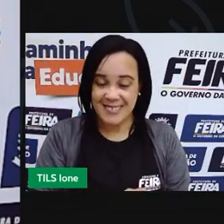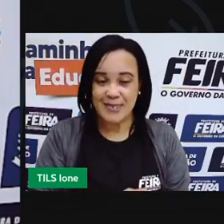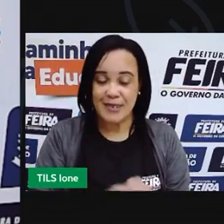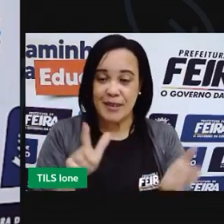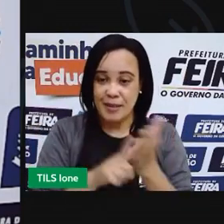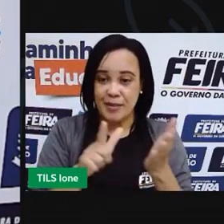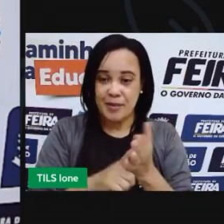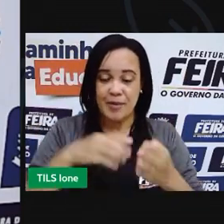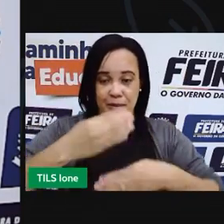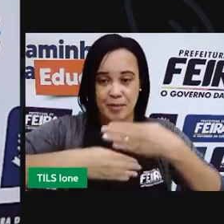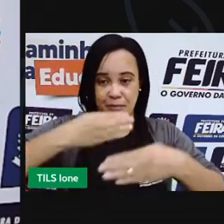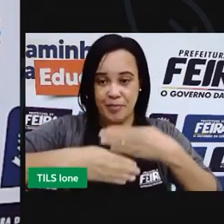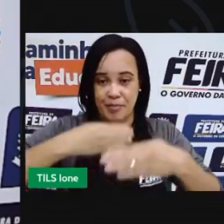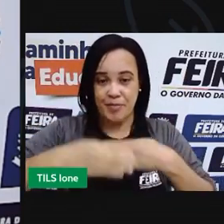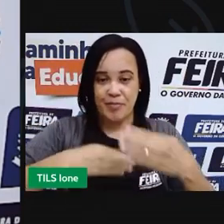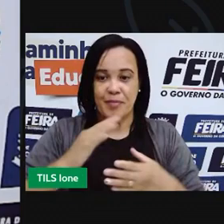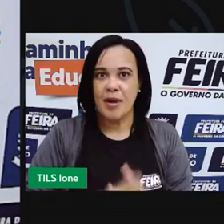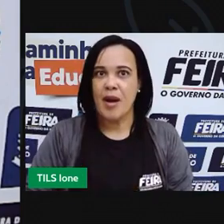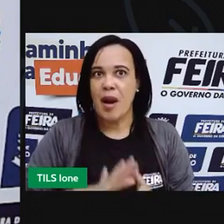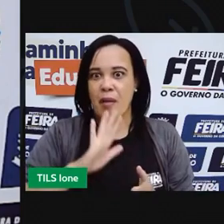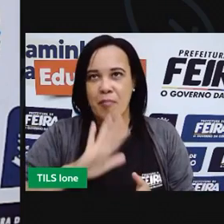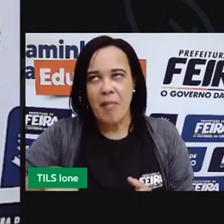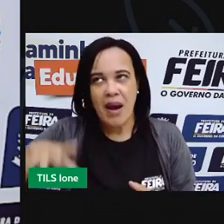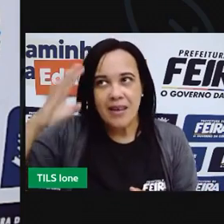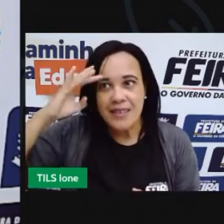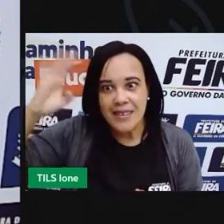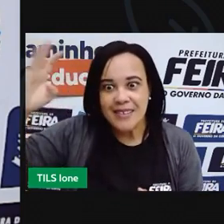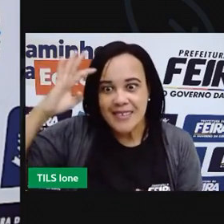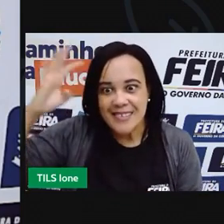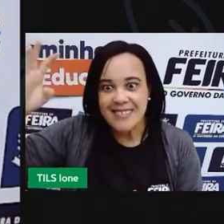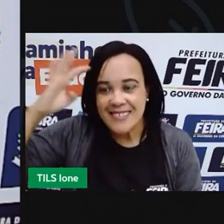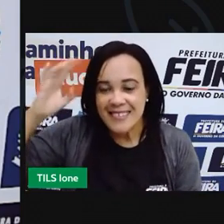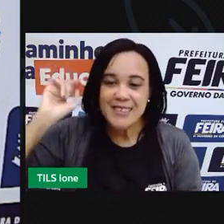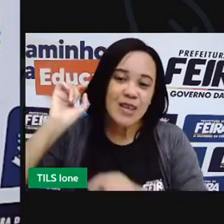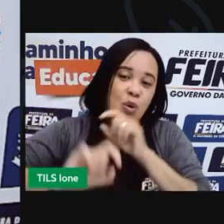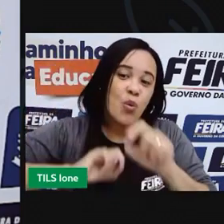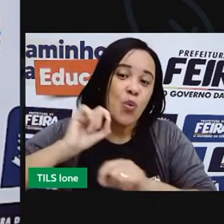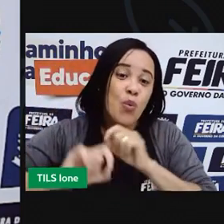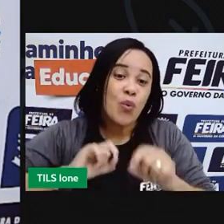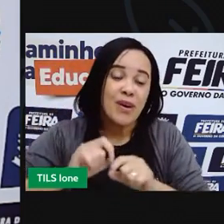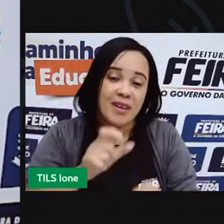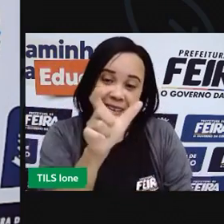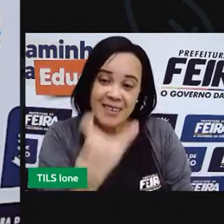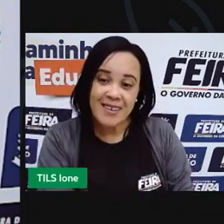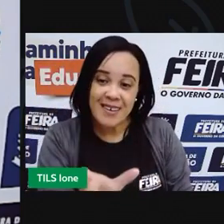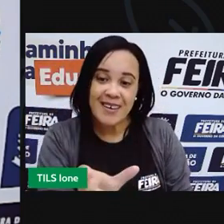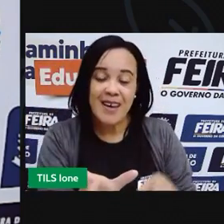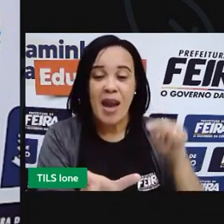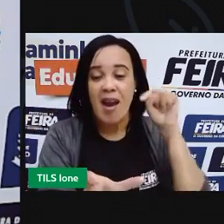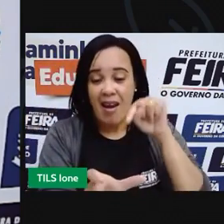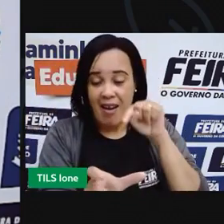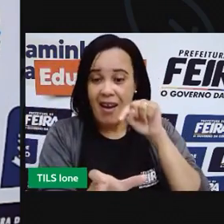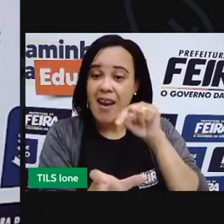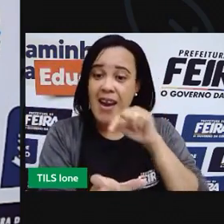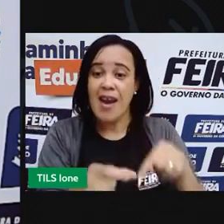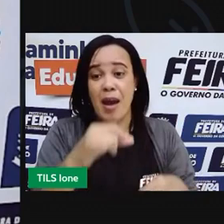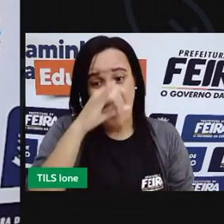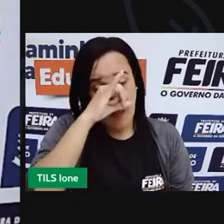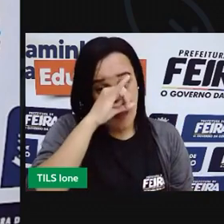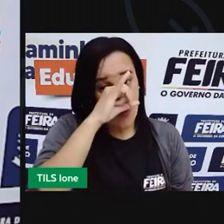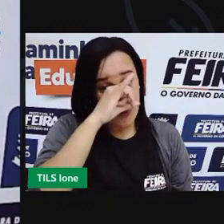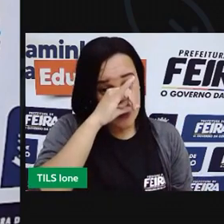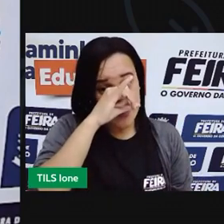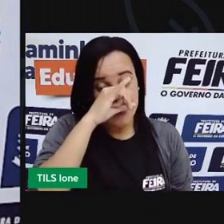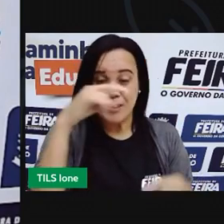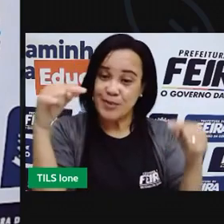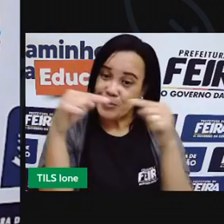higiênico. Mas, no faz de conta, a gente vai dizer que ele representa um porquinho daqueles três lá